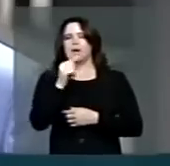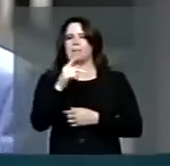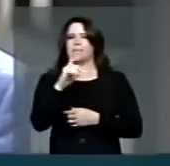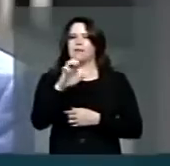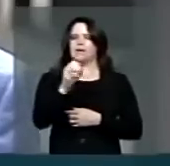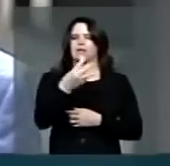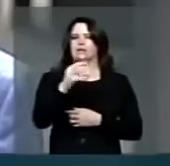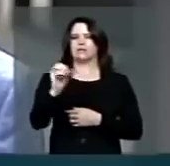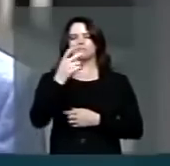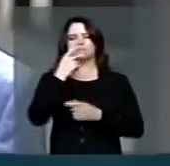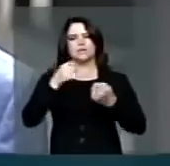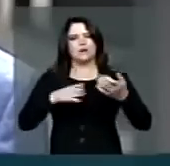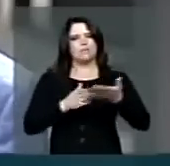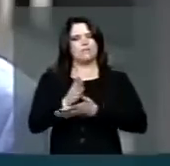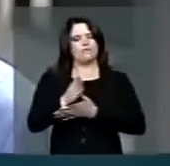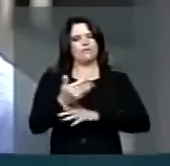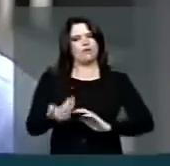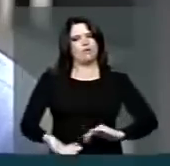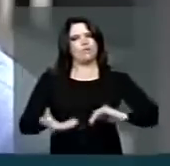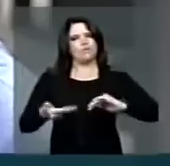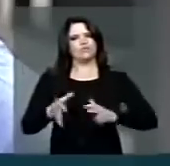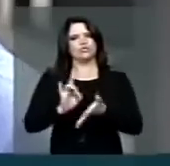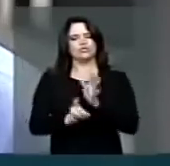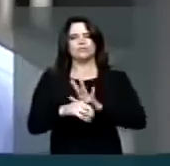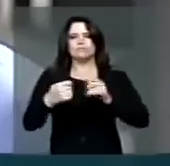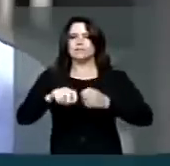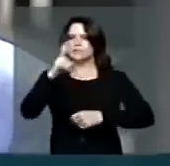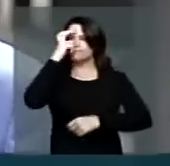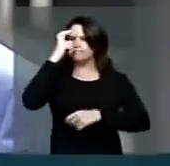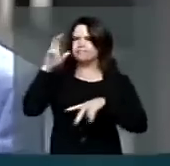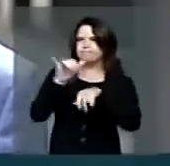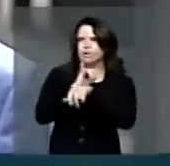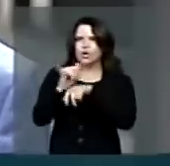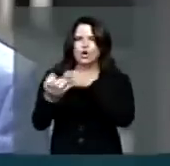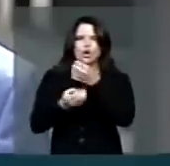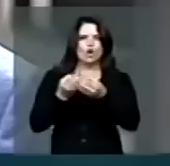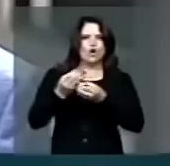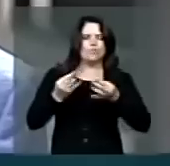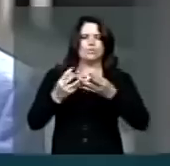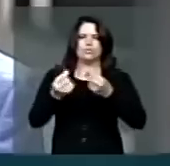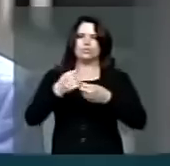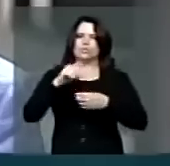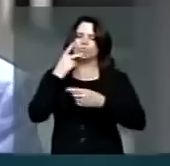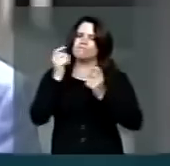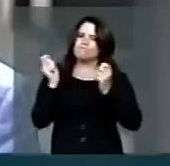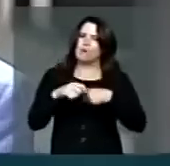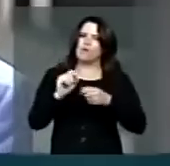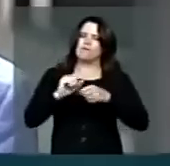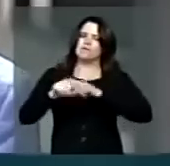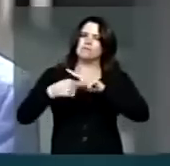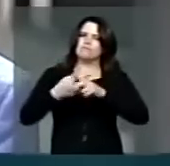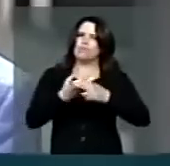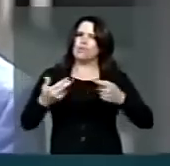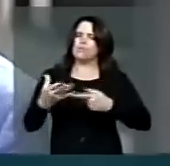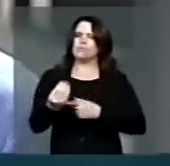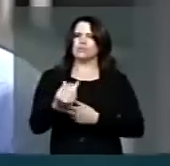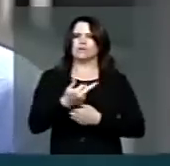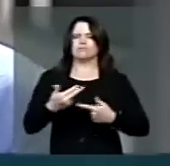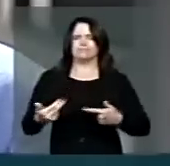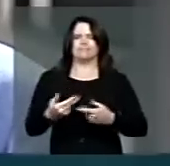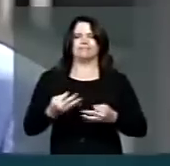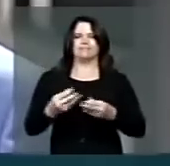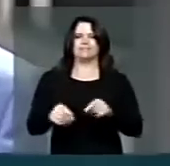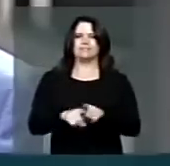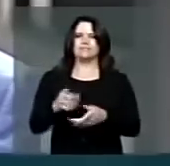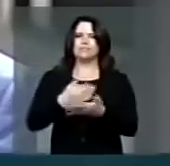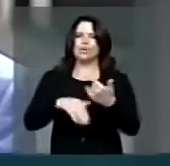aprovada por esse congresso. Tem que ser aprovada. Nós podemos fazer muita coisa, mas eu acho que